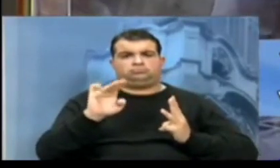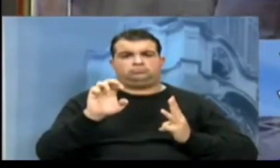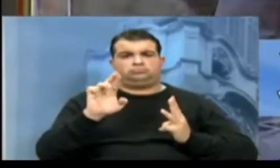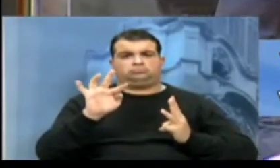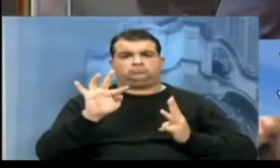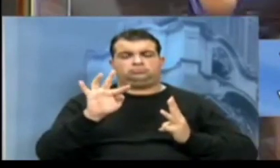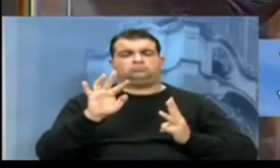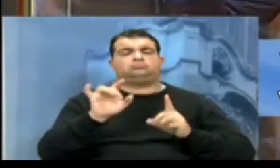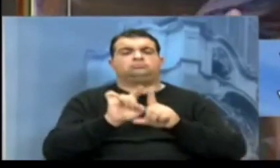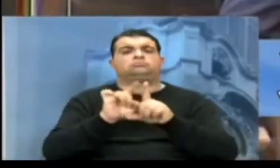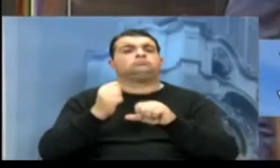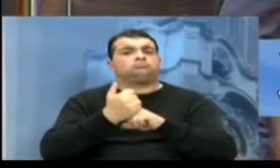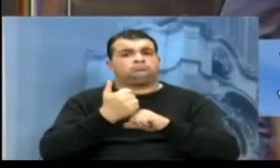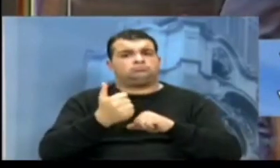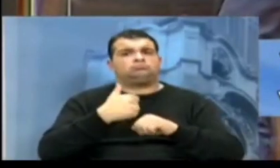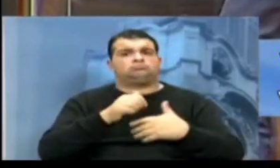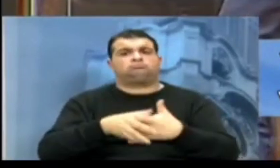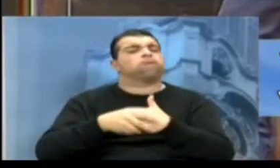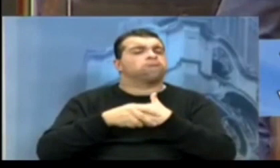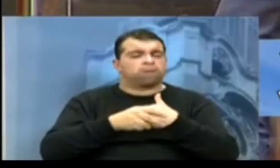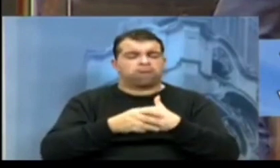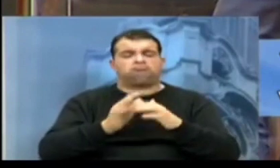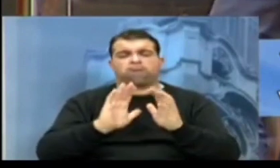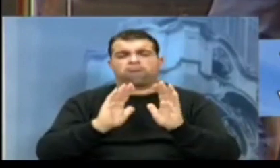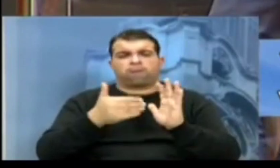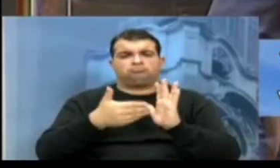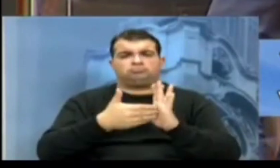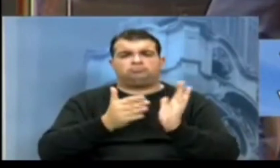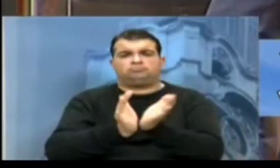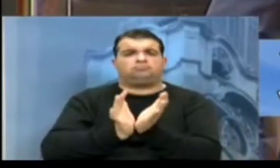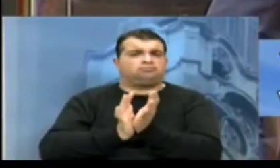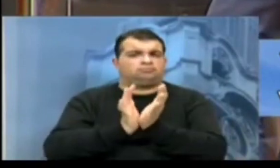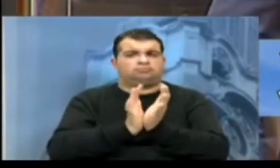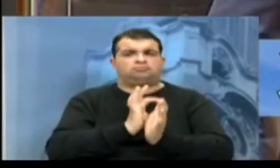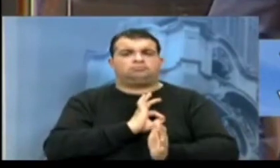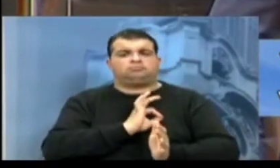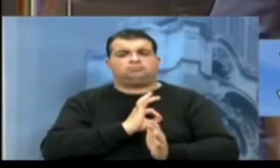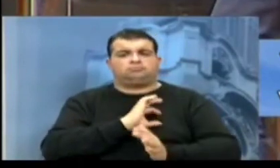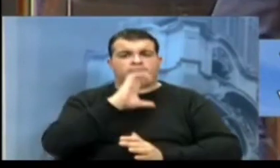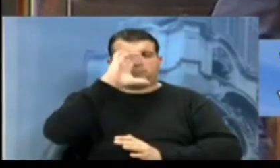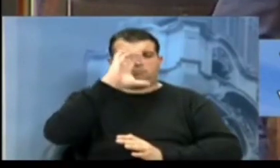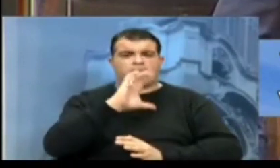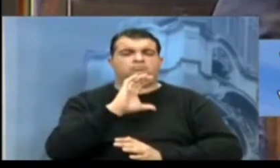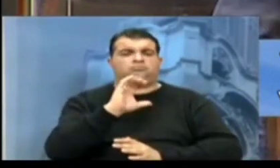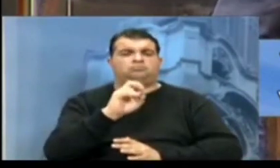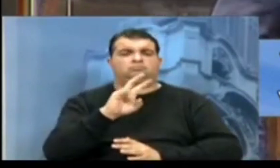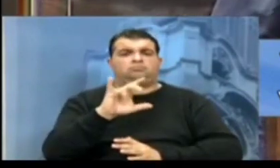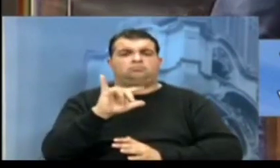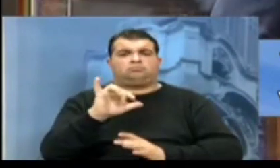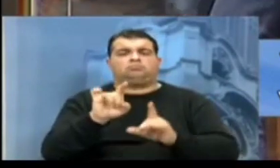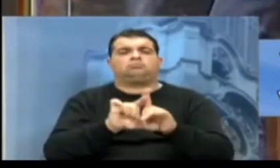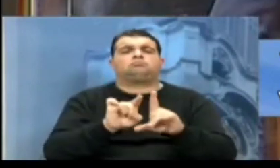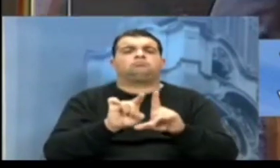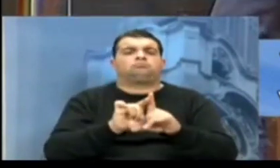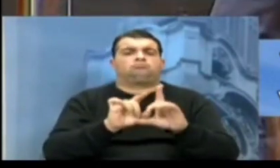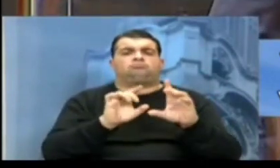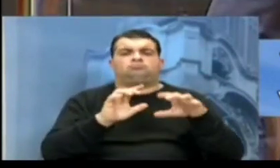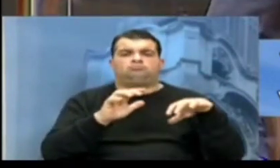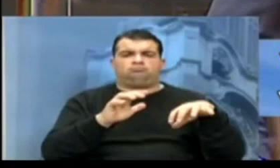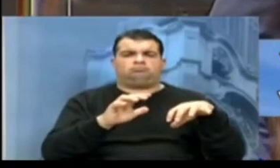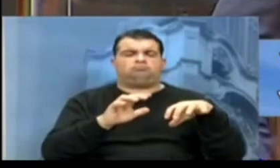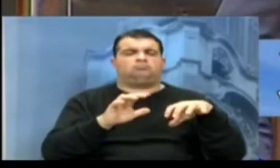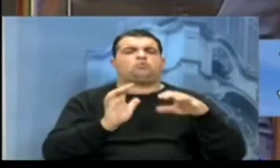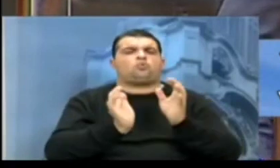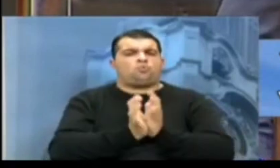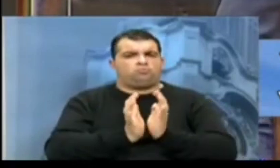eles, saúdo também todos os colegas da Polícia Civil, em especial ao Departamento de Homicídios e